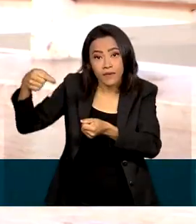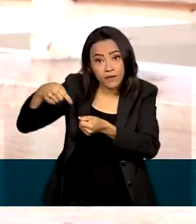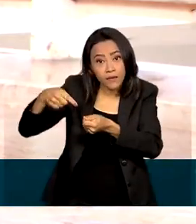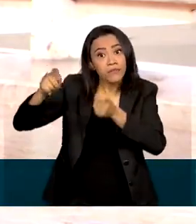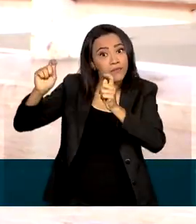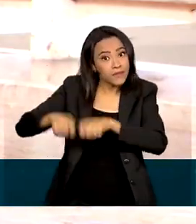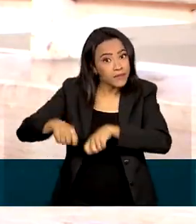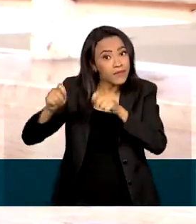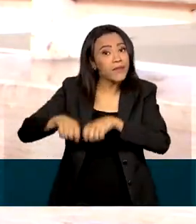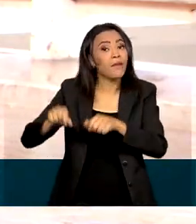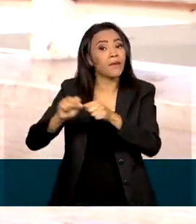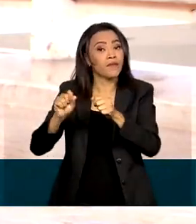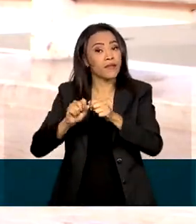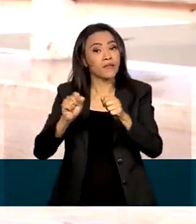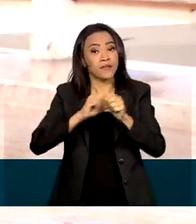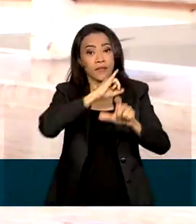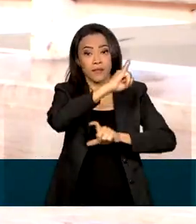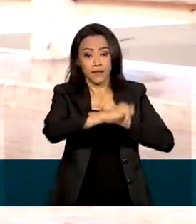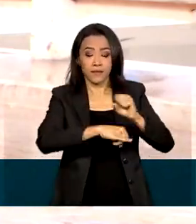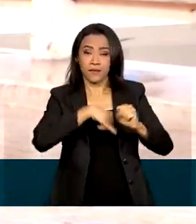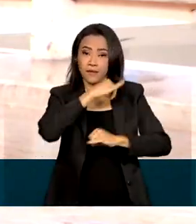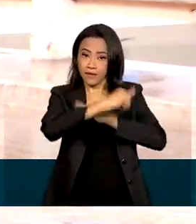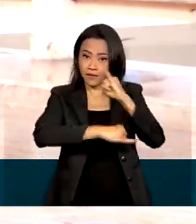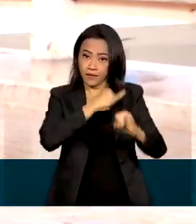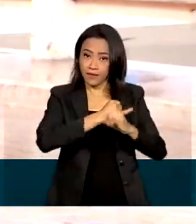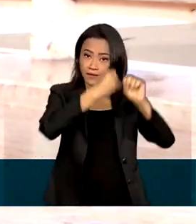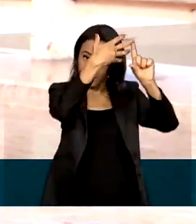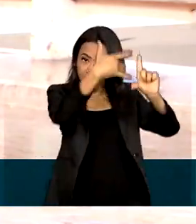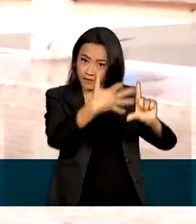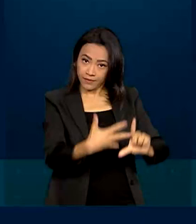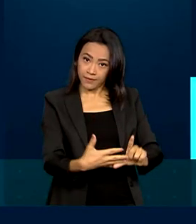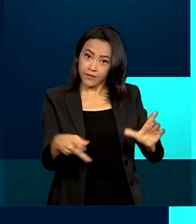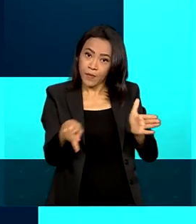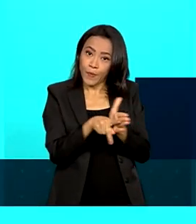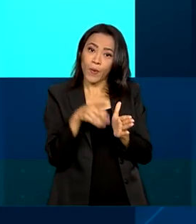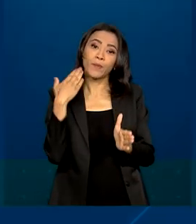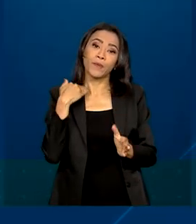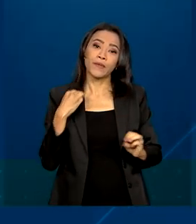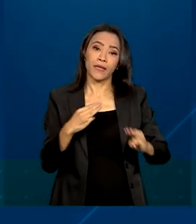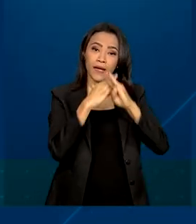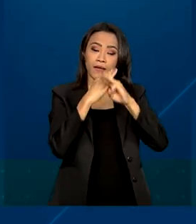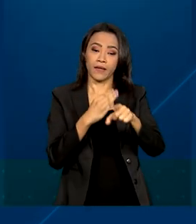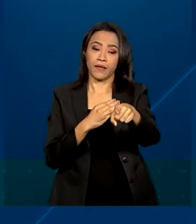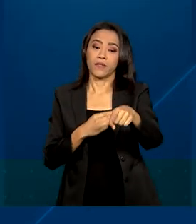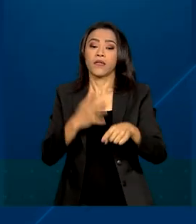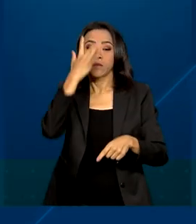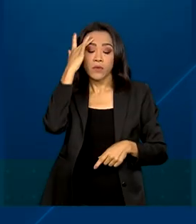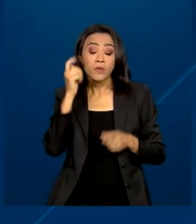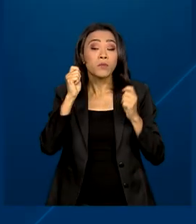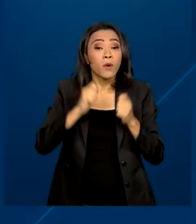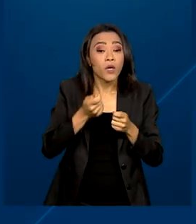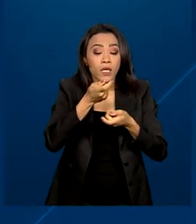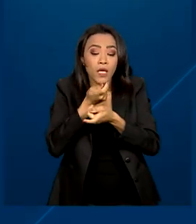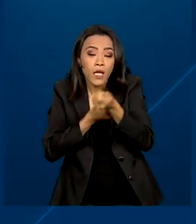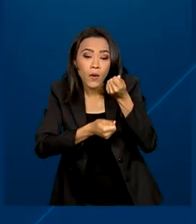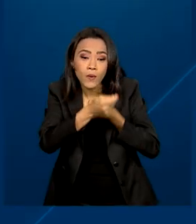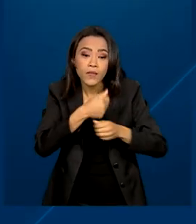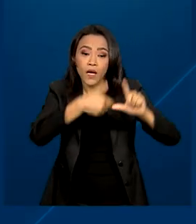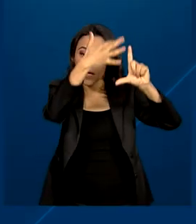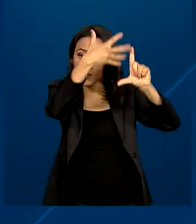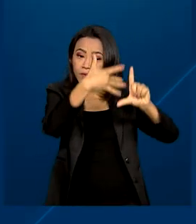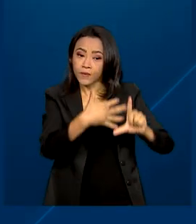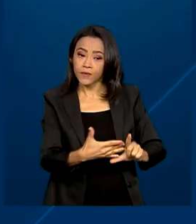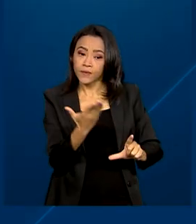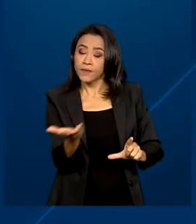podem ser feitas pelos canais digitais da Caixa Econômica. Os clientes podem negociar suas dívidas no site